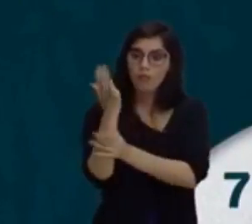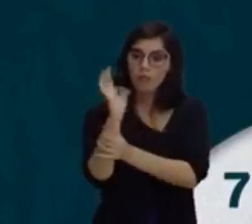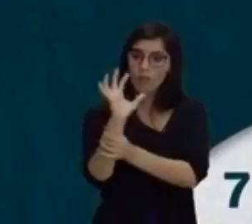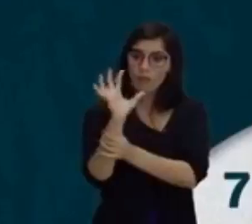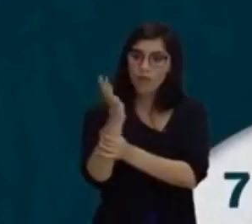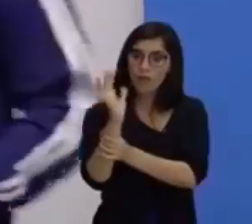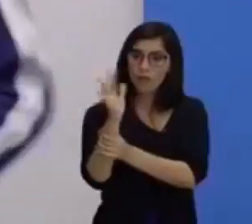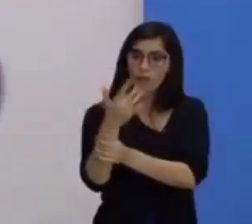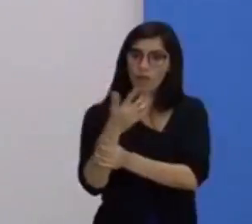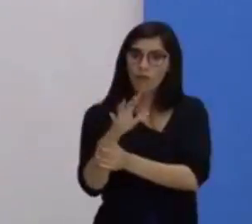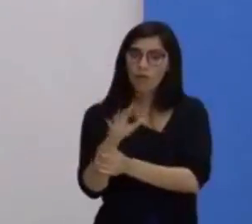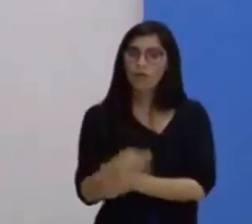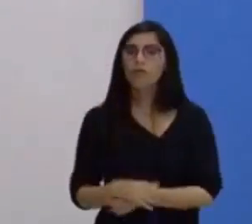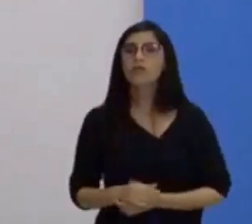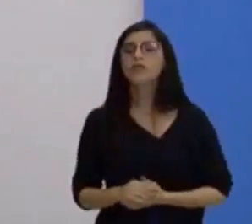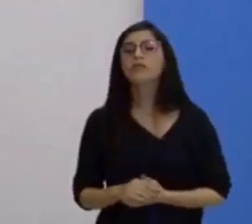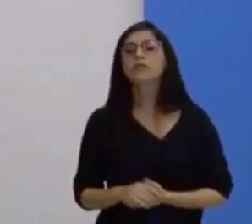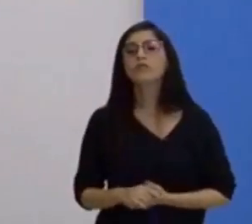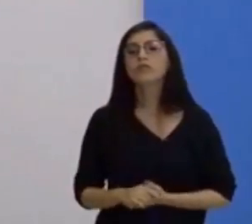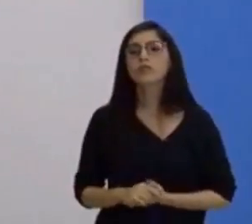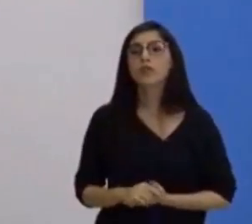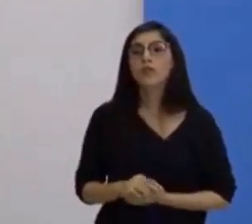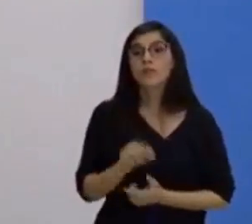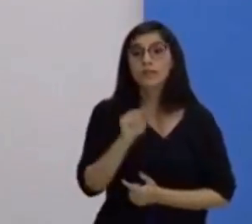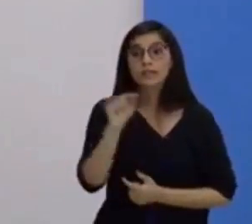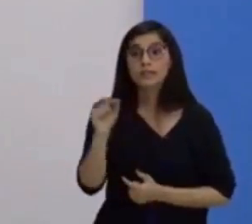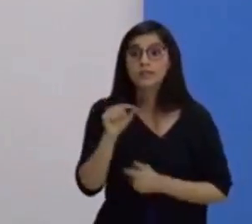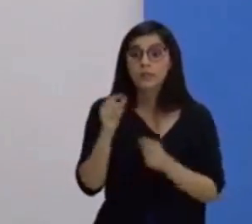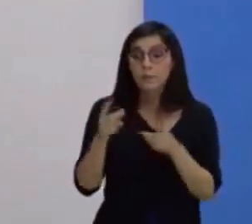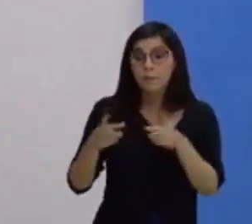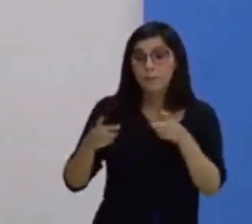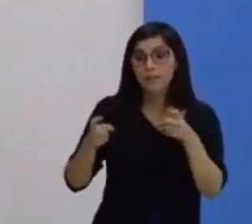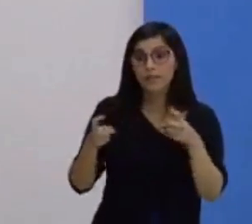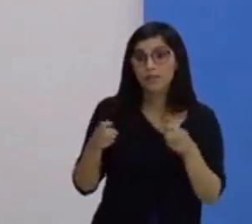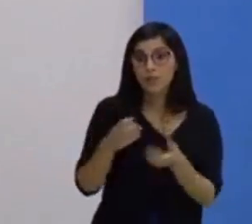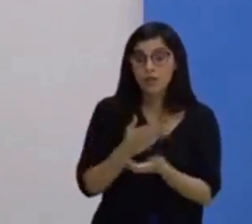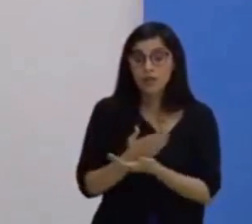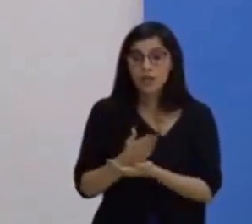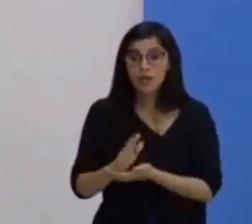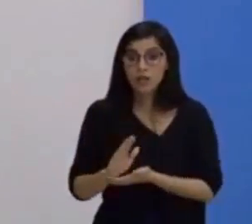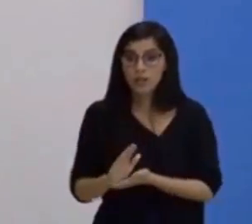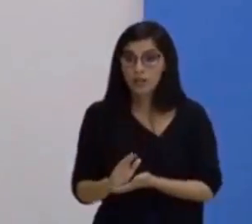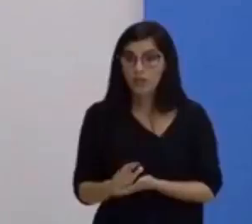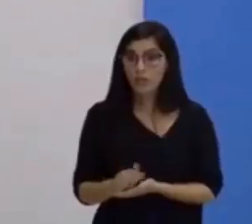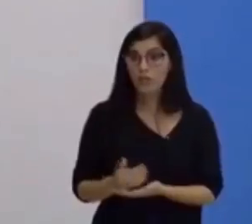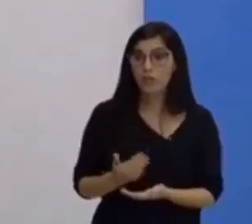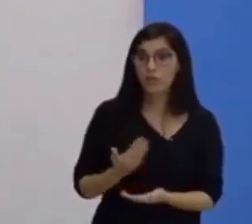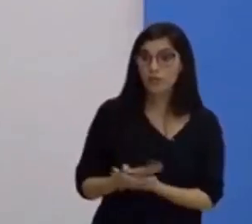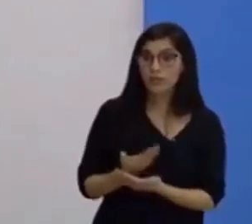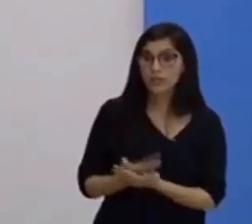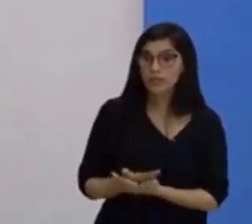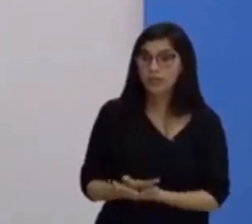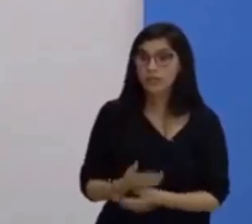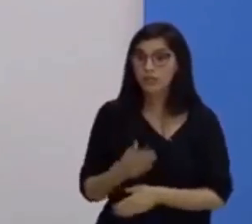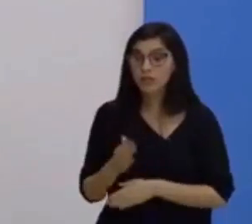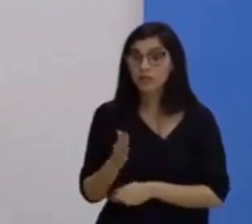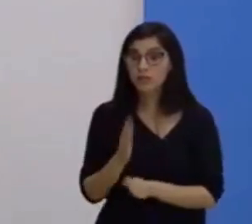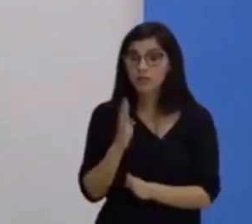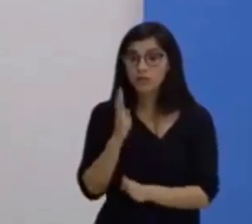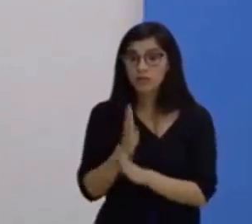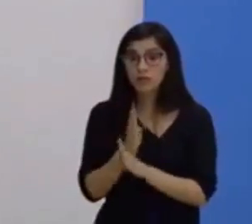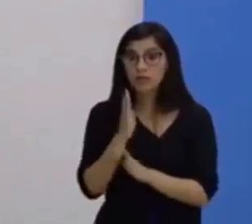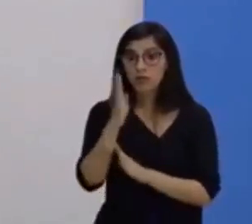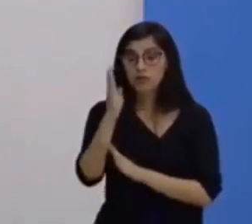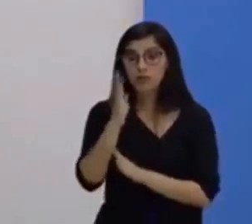aqui comigo mais uma vez. Você vai ver que ao longo do bimestre todo, e até mesmo ao longo do ano, nós vamos falar algumas